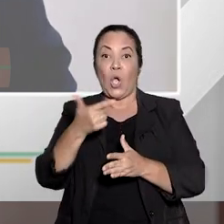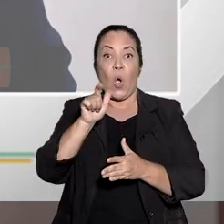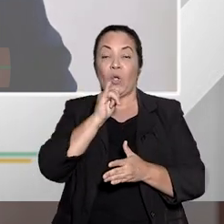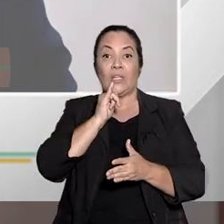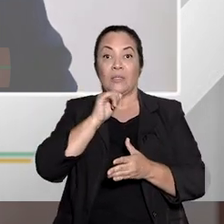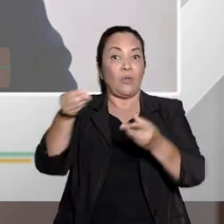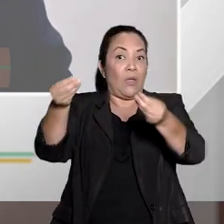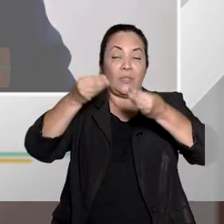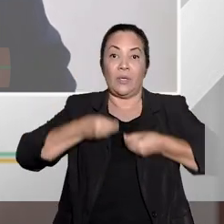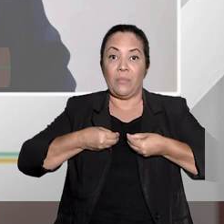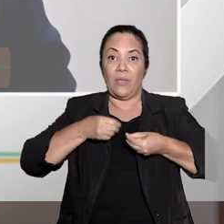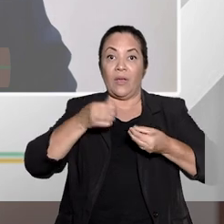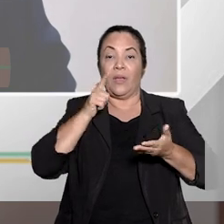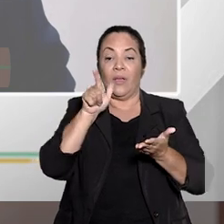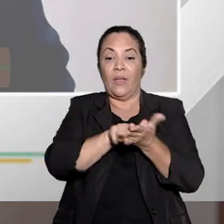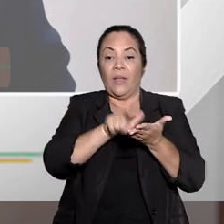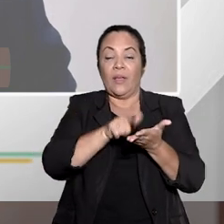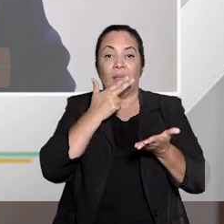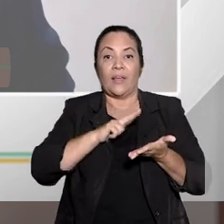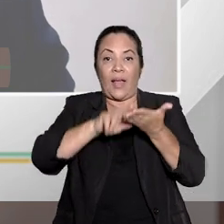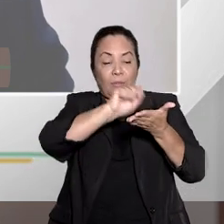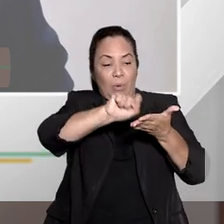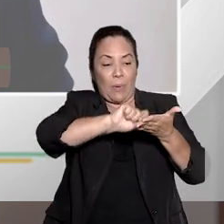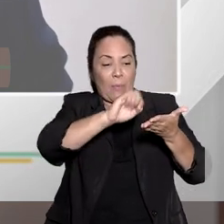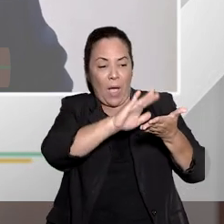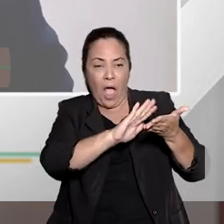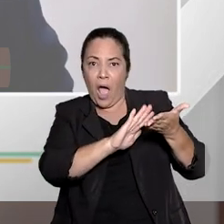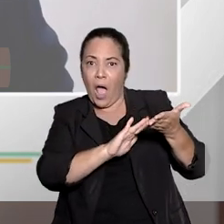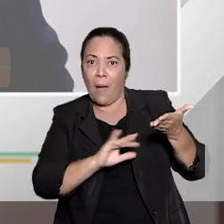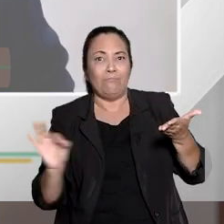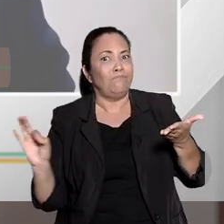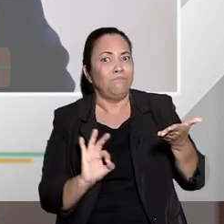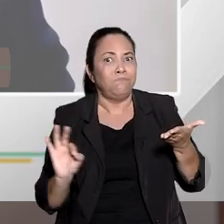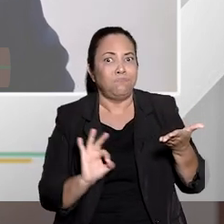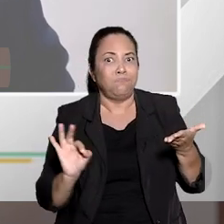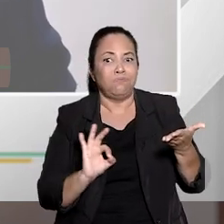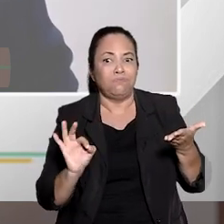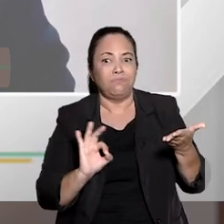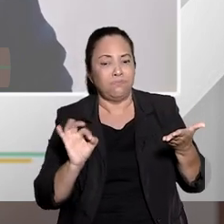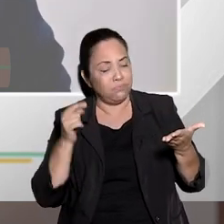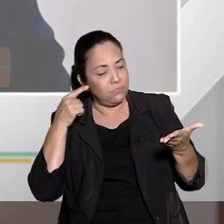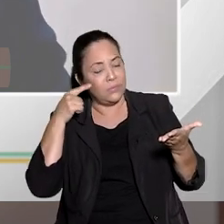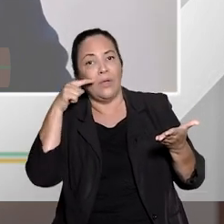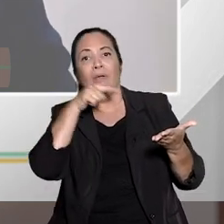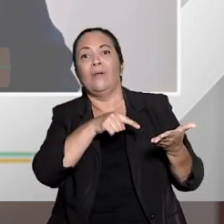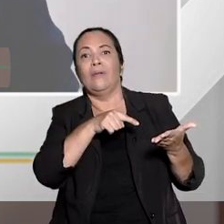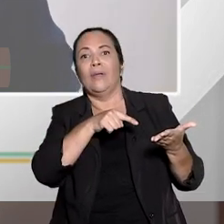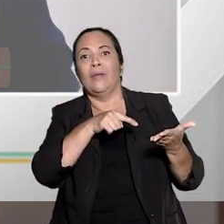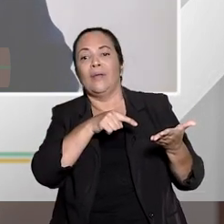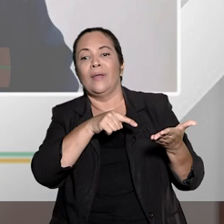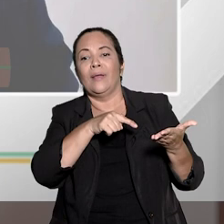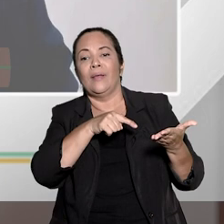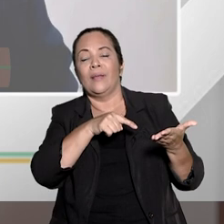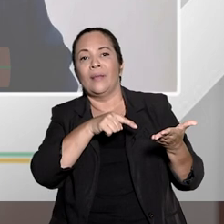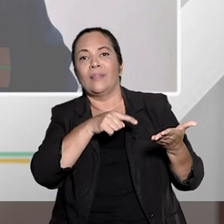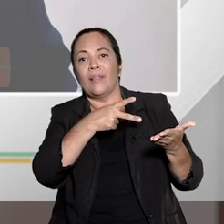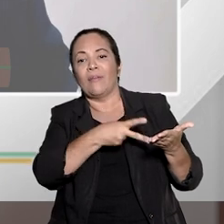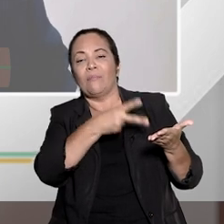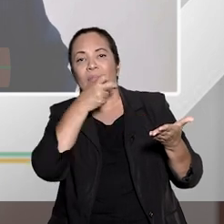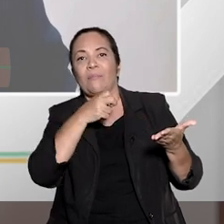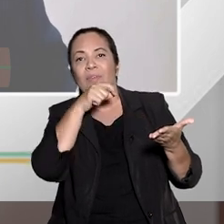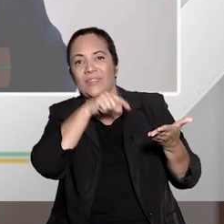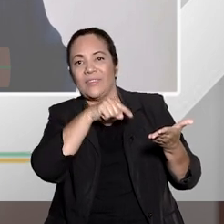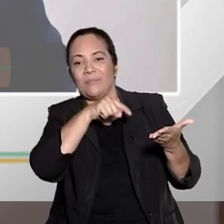escritas, diga-se de passagem, e dava para se extrair dali daquela carta vinda direto do presídio, dava para se extrair